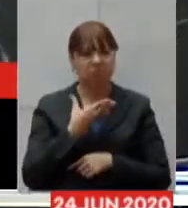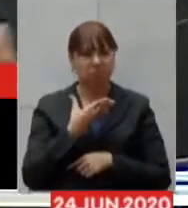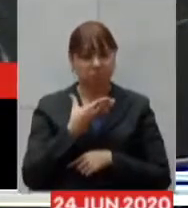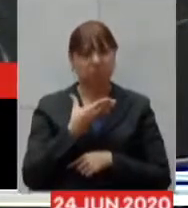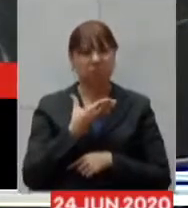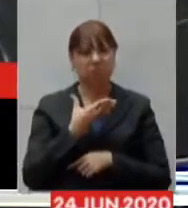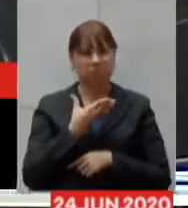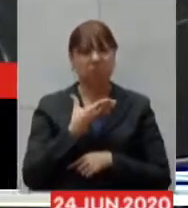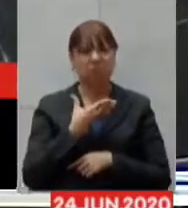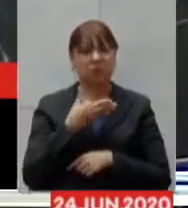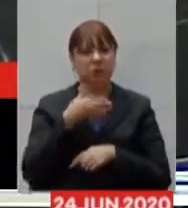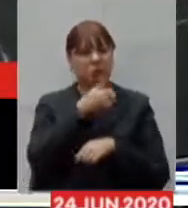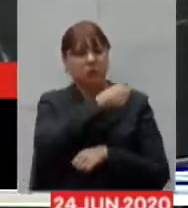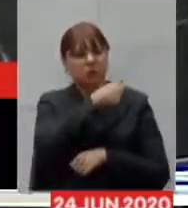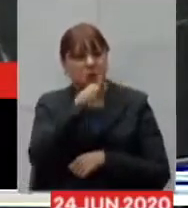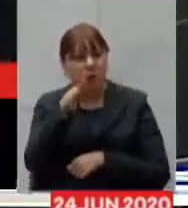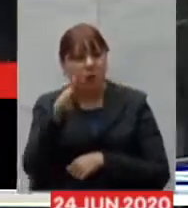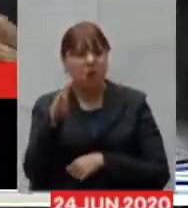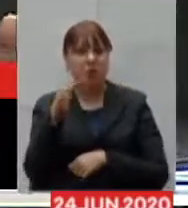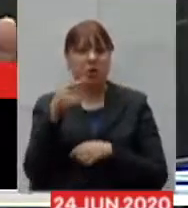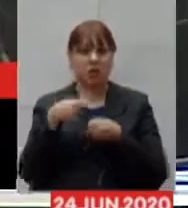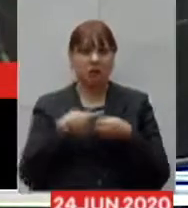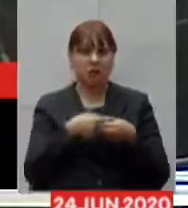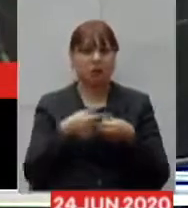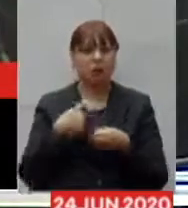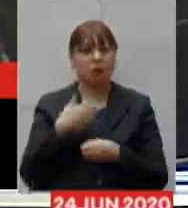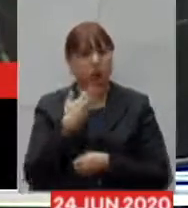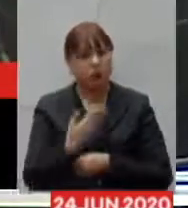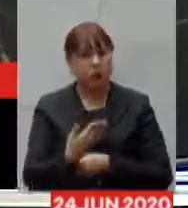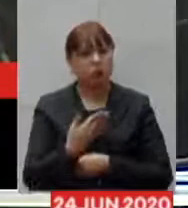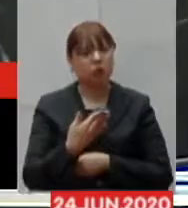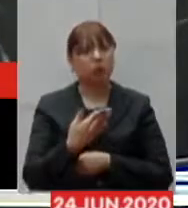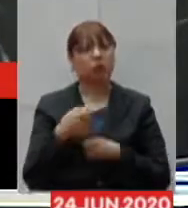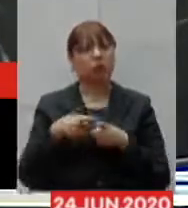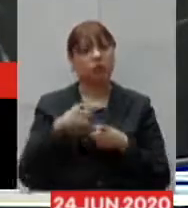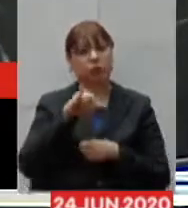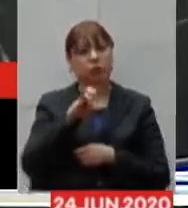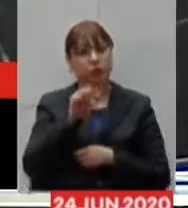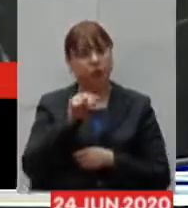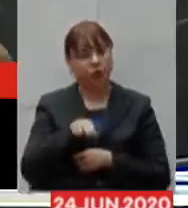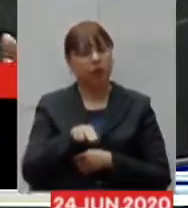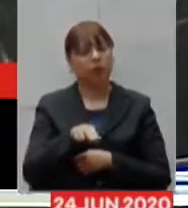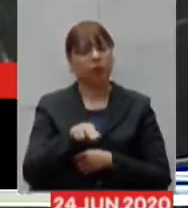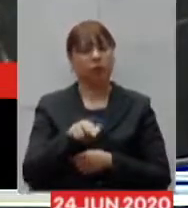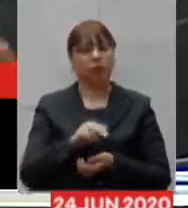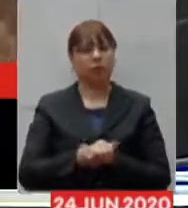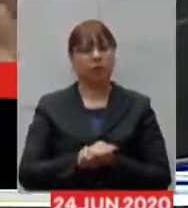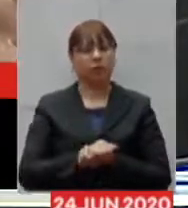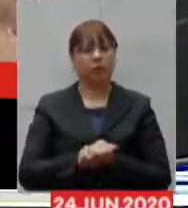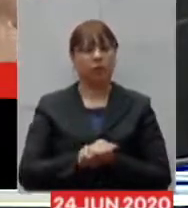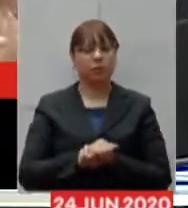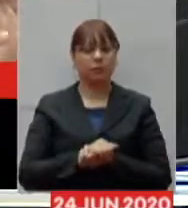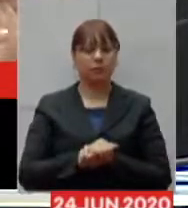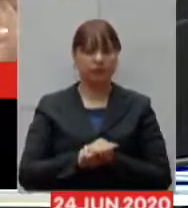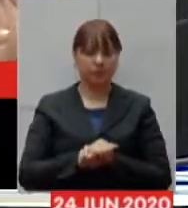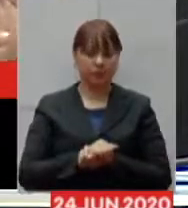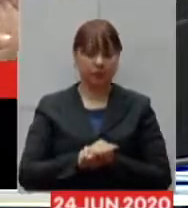visitando as cidades todas, e eu queria pedir doutor Jean chamar a atenção no sentido de que